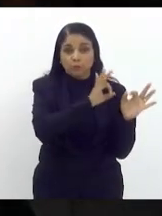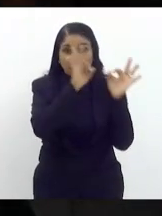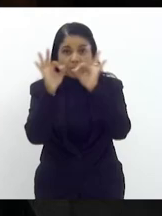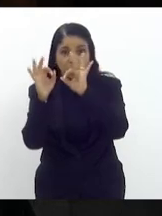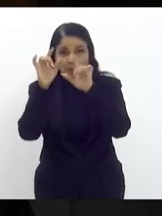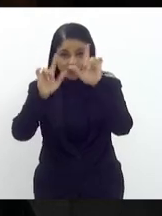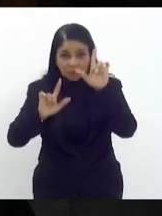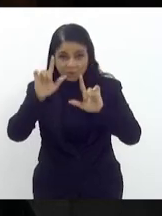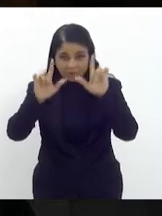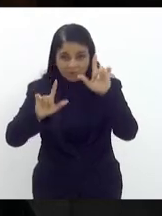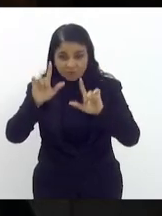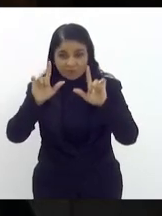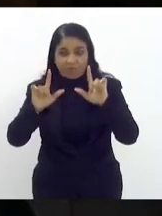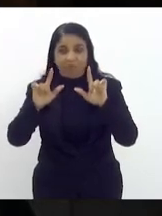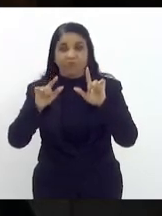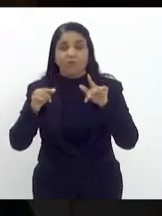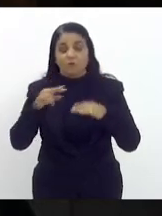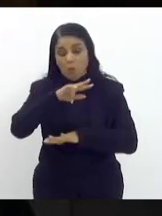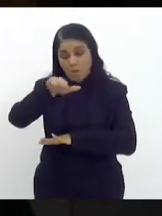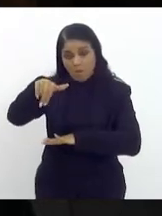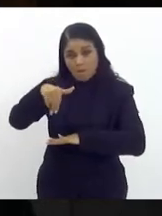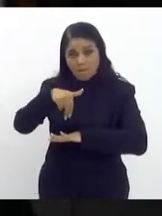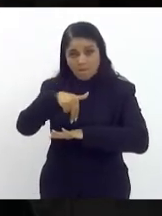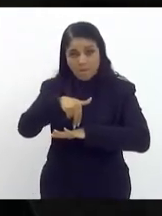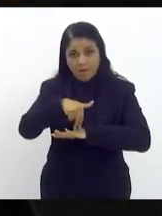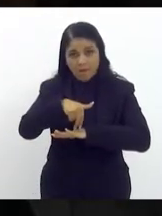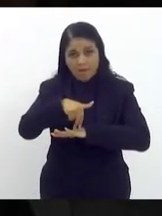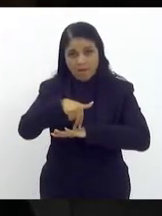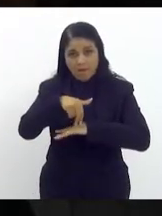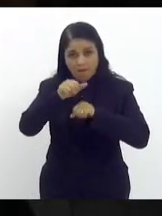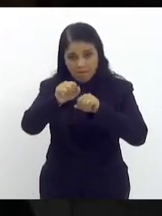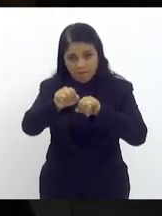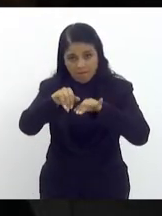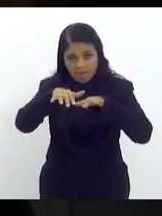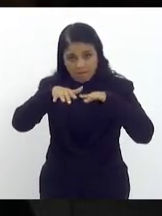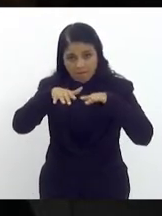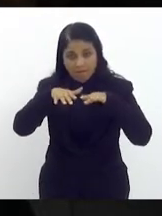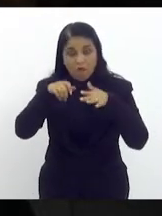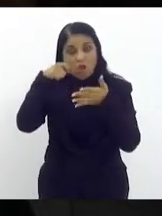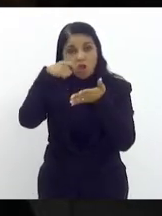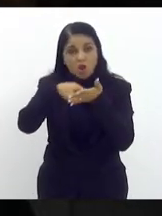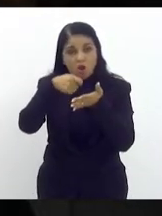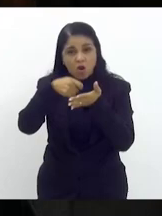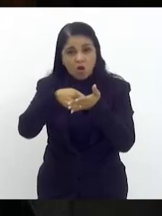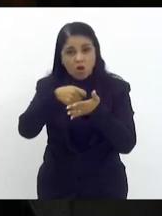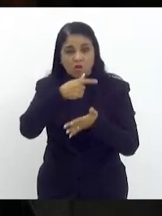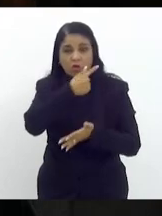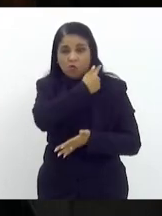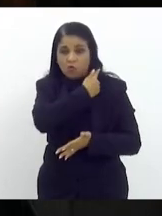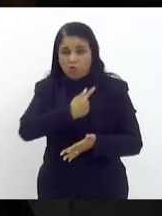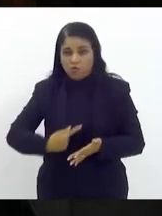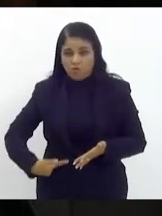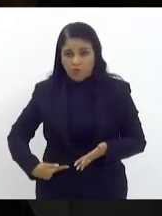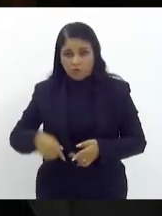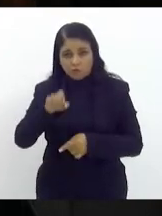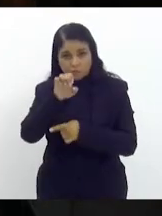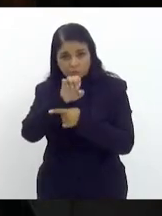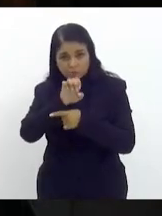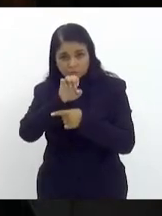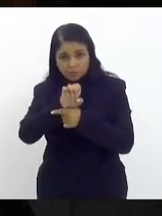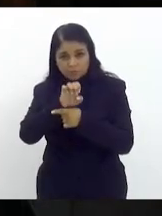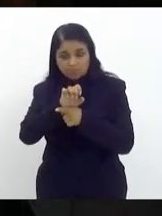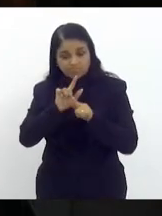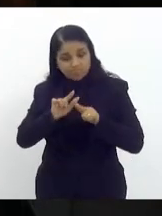eu venho à tribuna hoje cobrar do governo do estado uma atuação